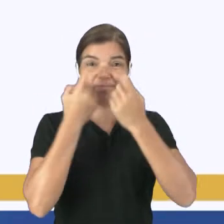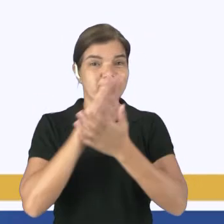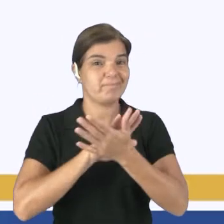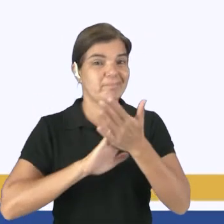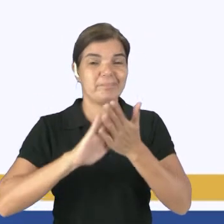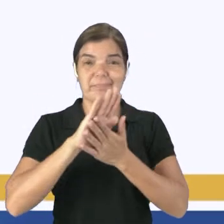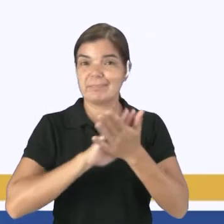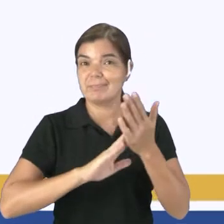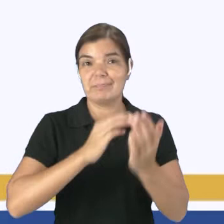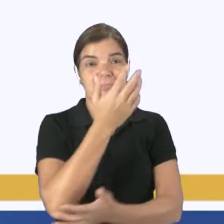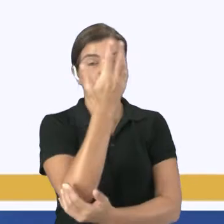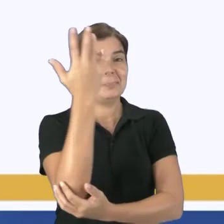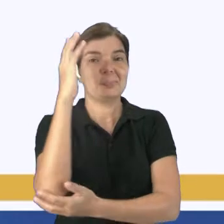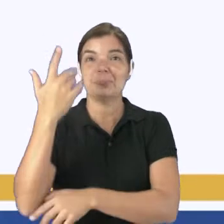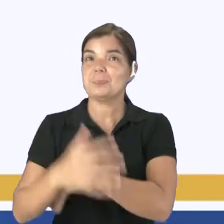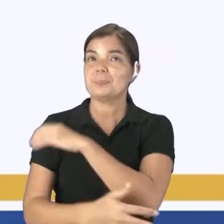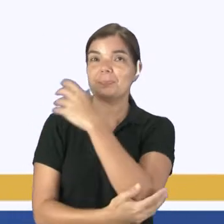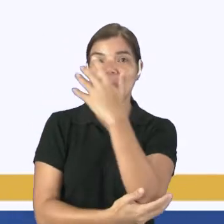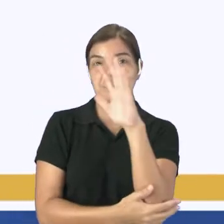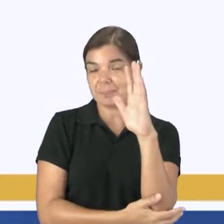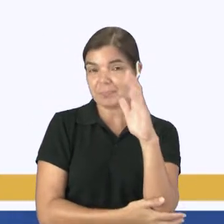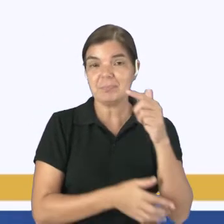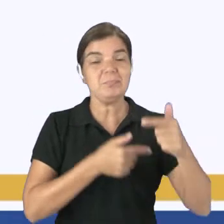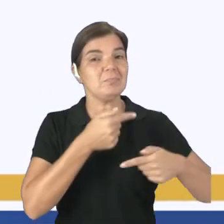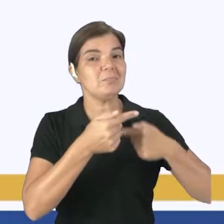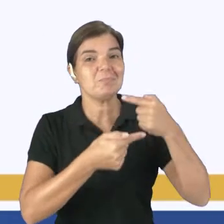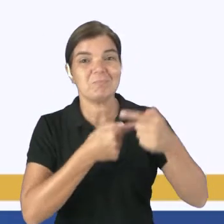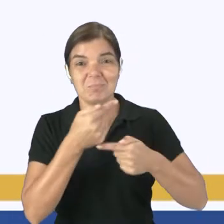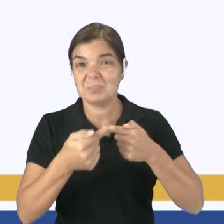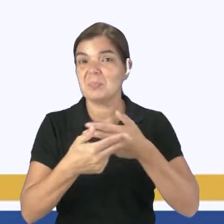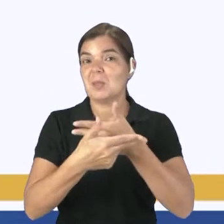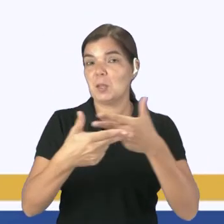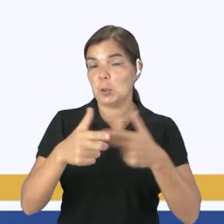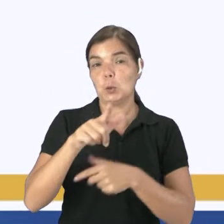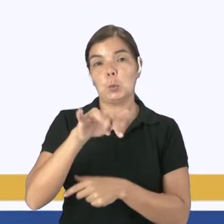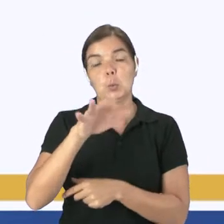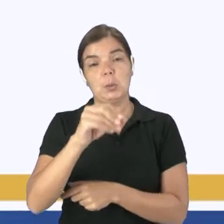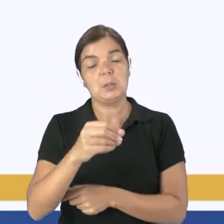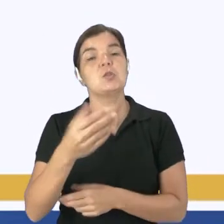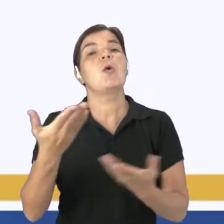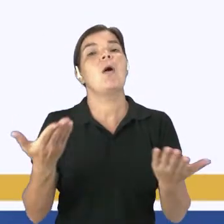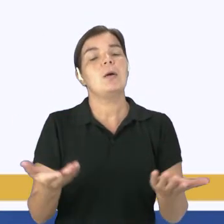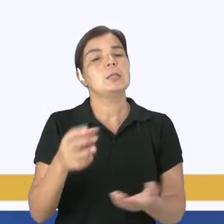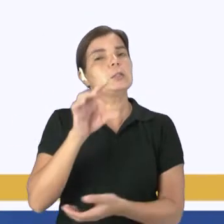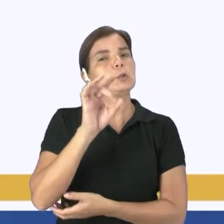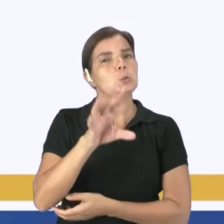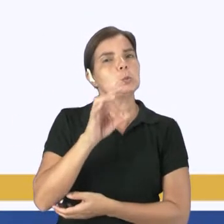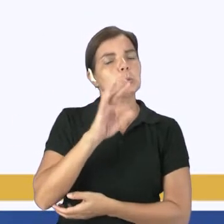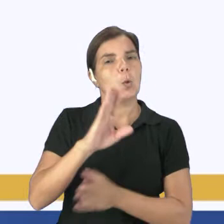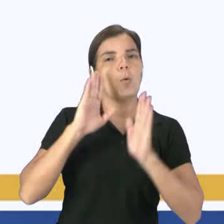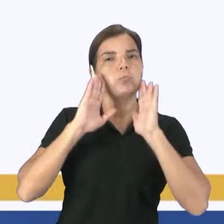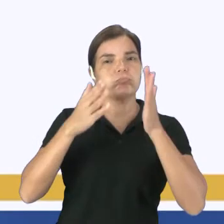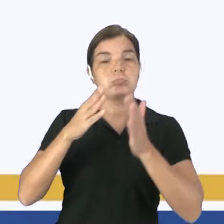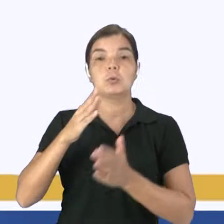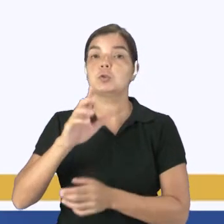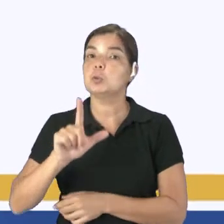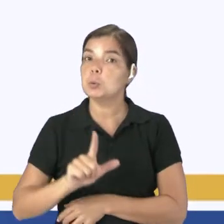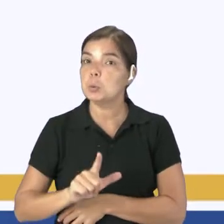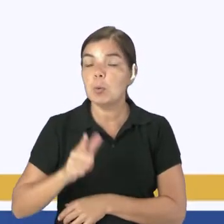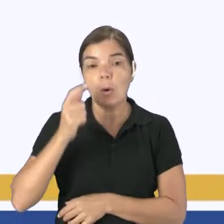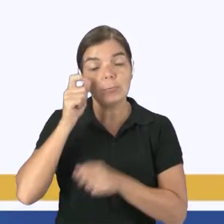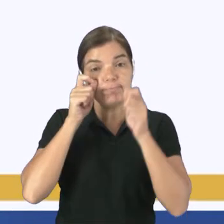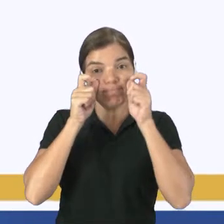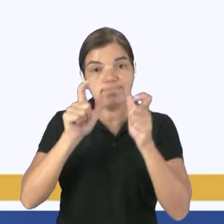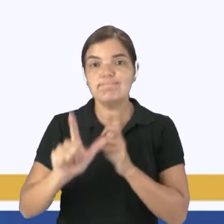questão do... da geração dos seus resíduos, né? Vai estar preocupada, às vezes, somente com a obtenção de lucro. E aí, para